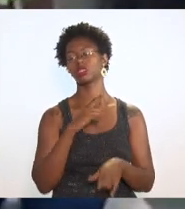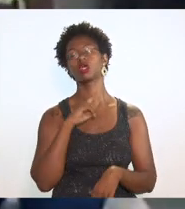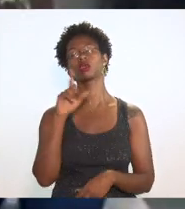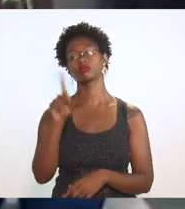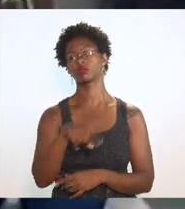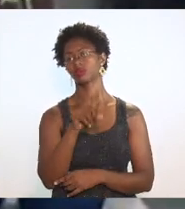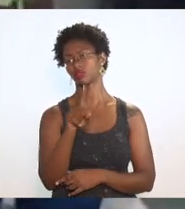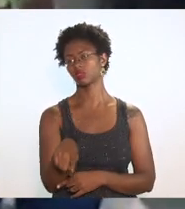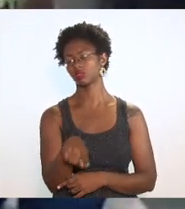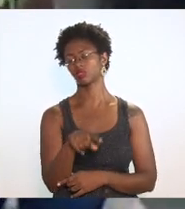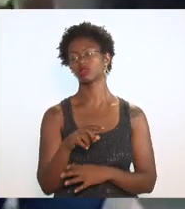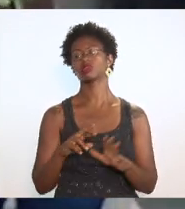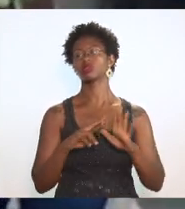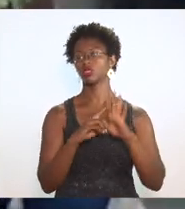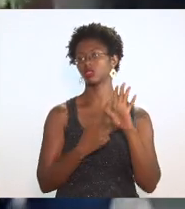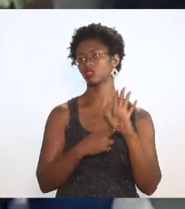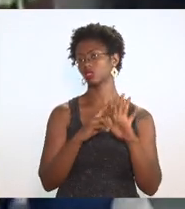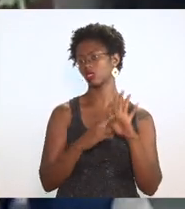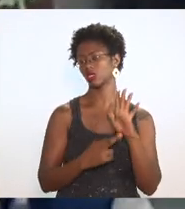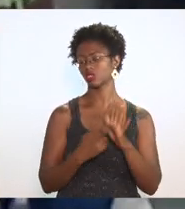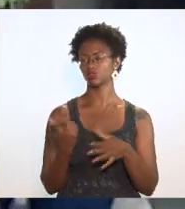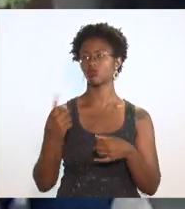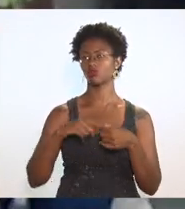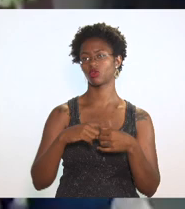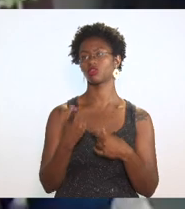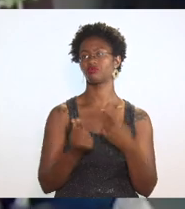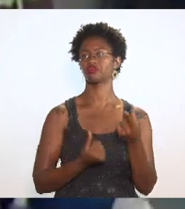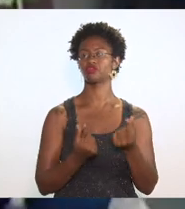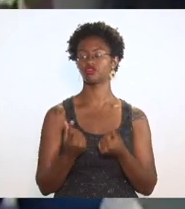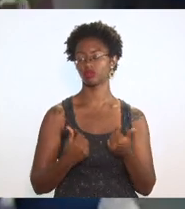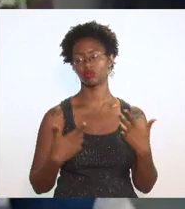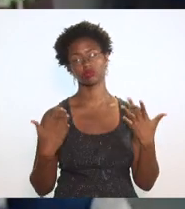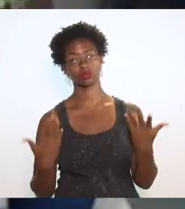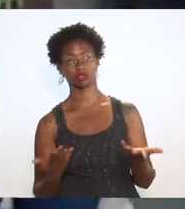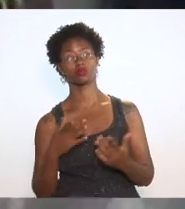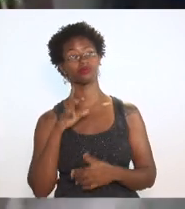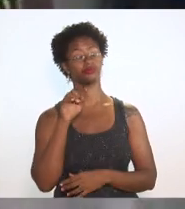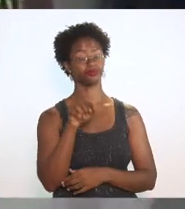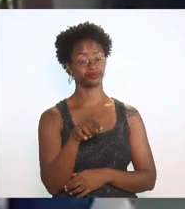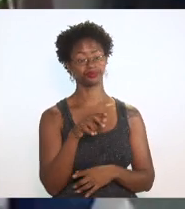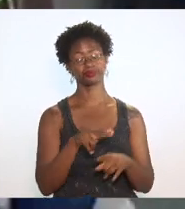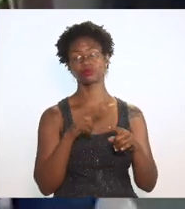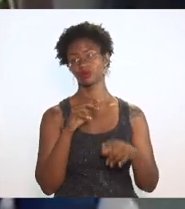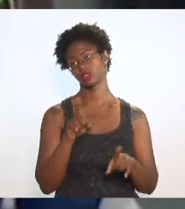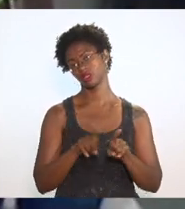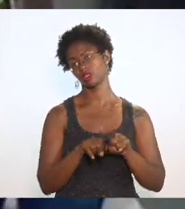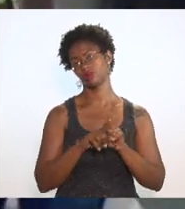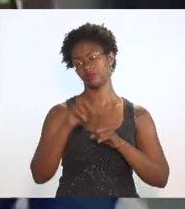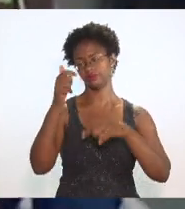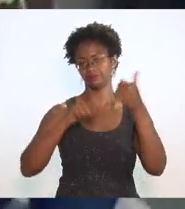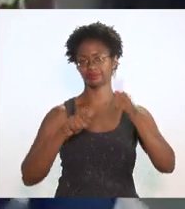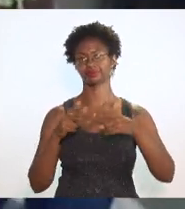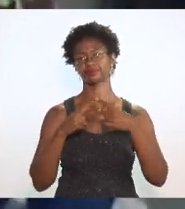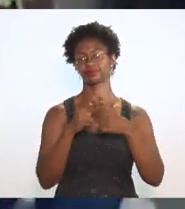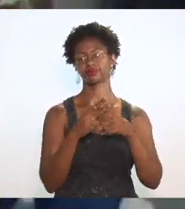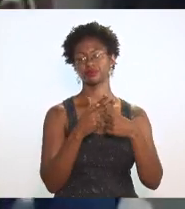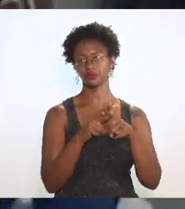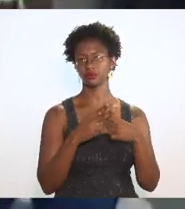nosso regime de recuperação fiscal então nesse caso e aí agora já analisando as emendas